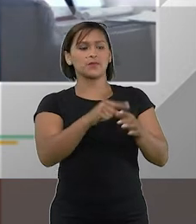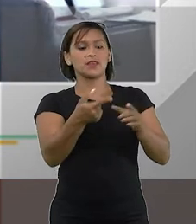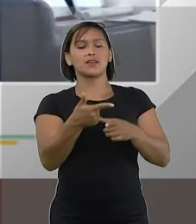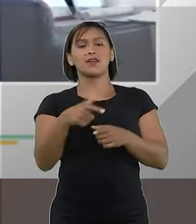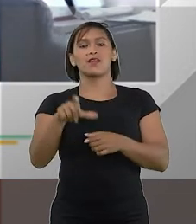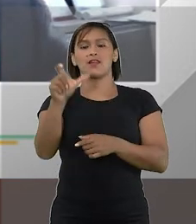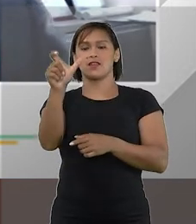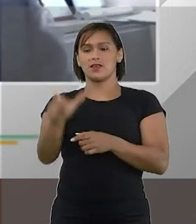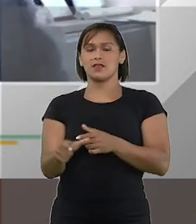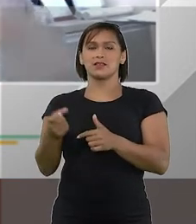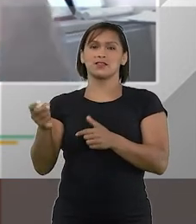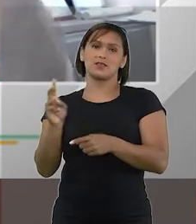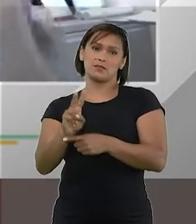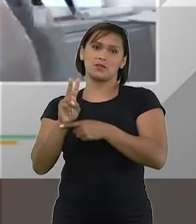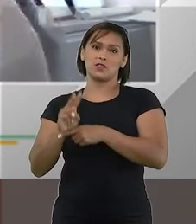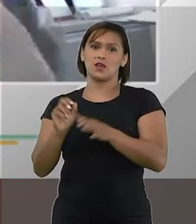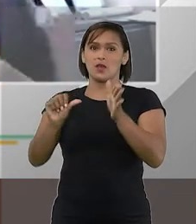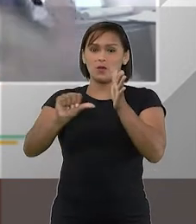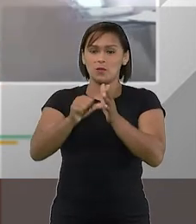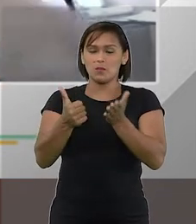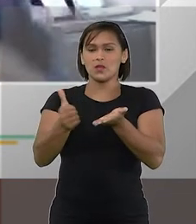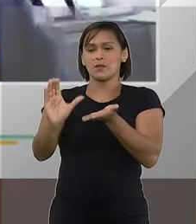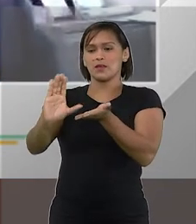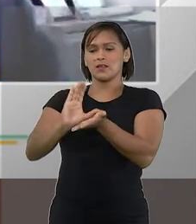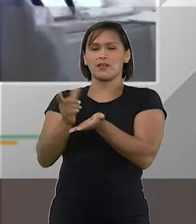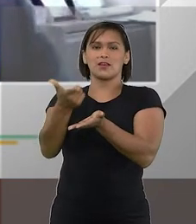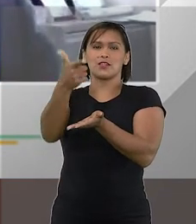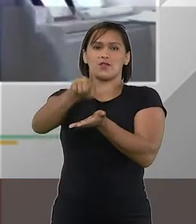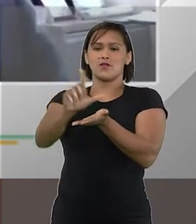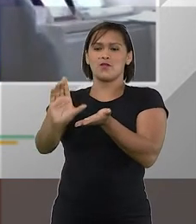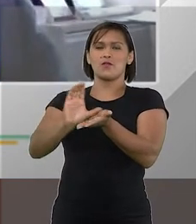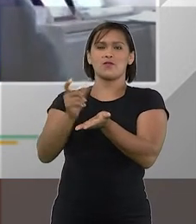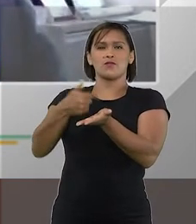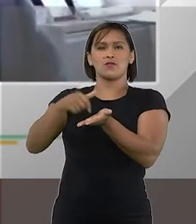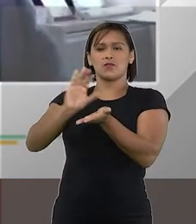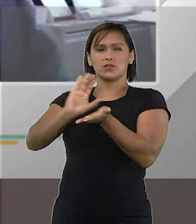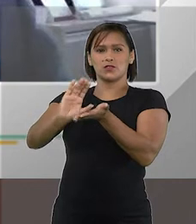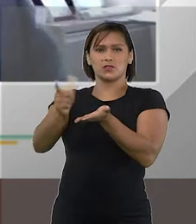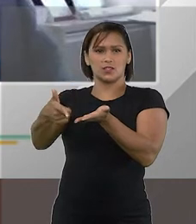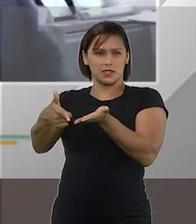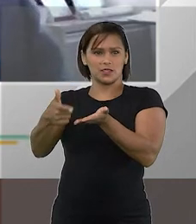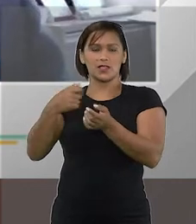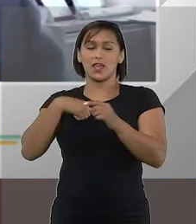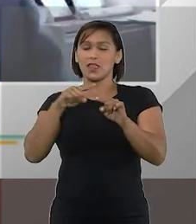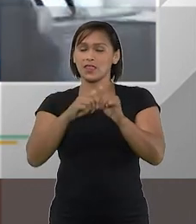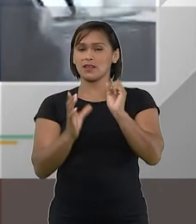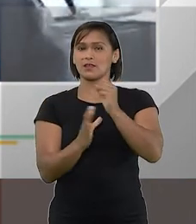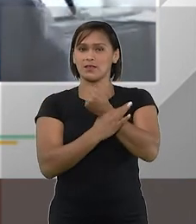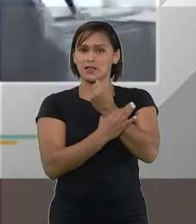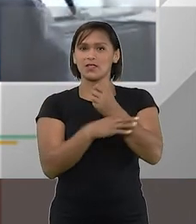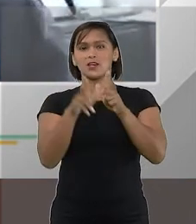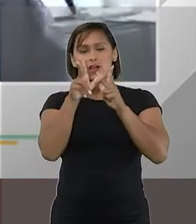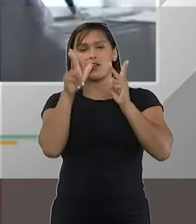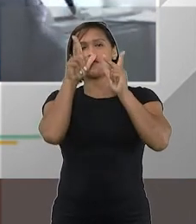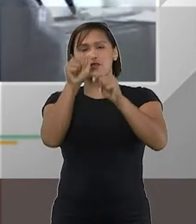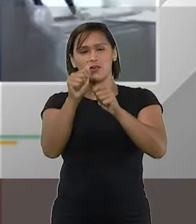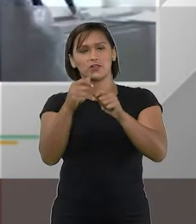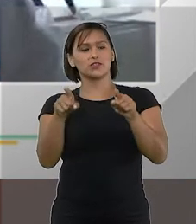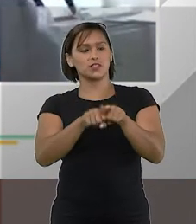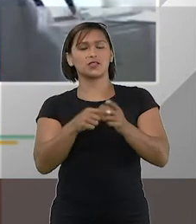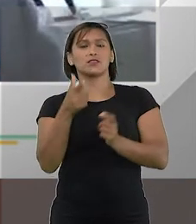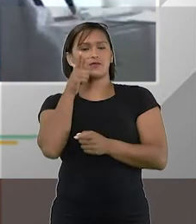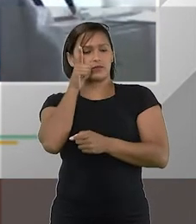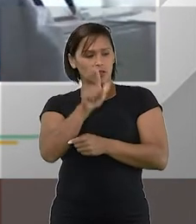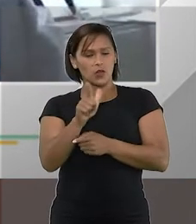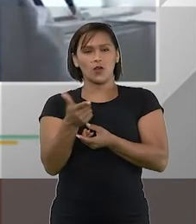este que emprestou será o primeiro a receber de volta aquilo que emprestou, então ele tem uma garantia muito forte de que